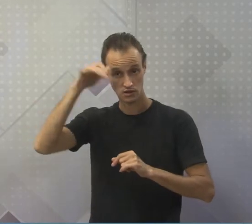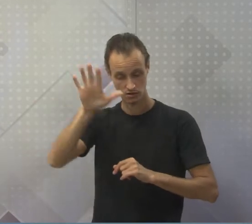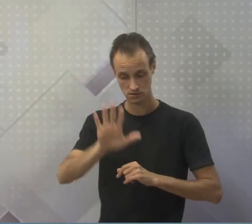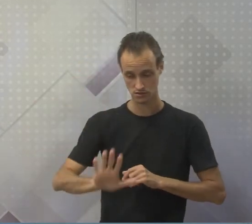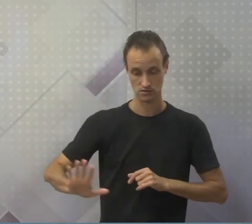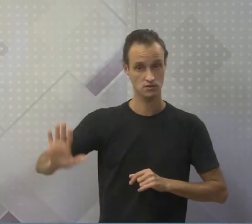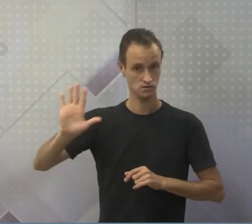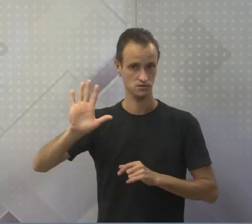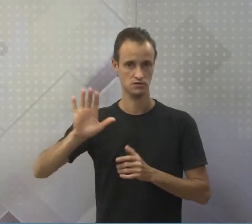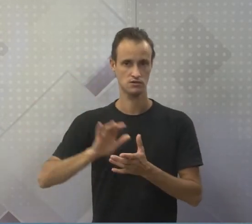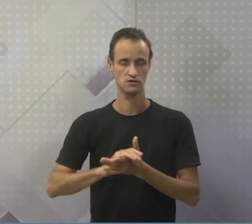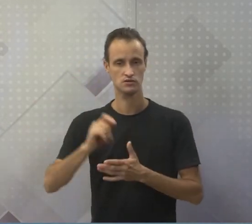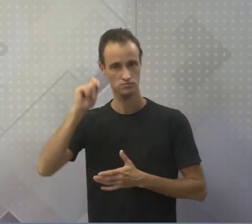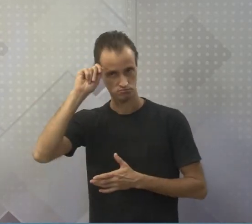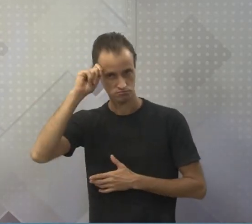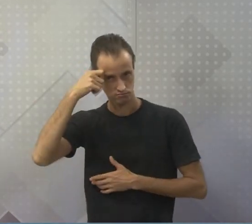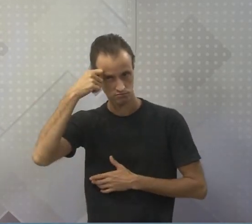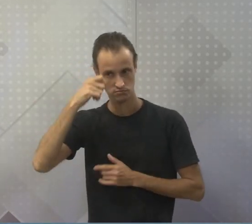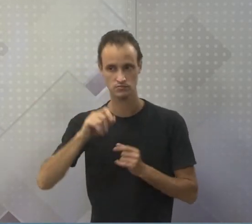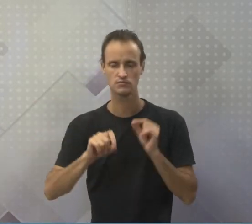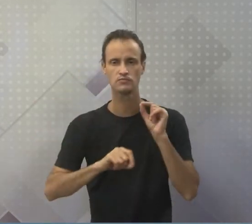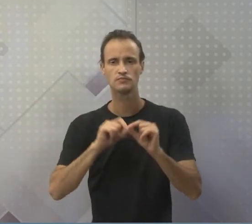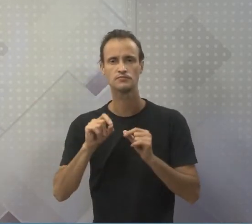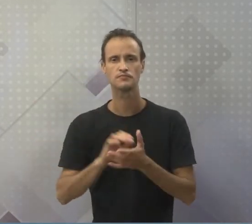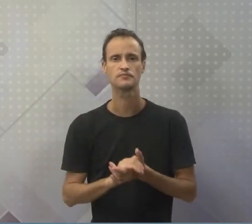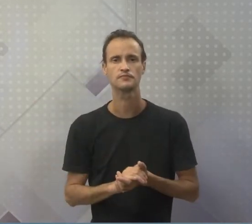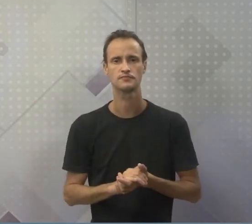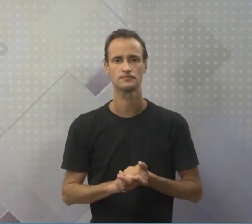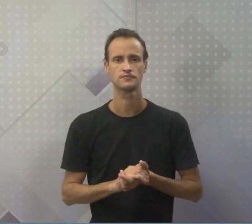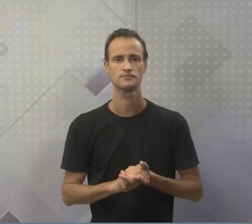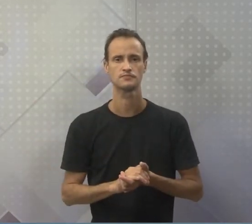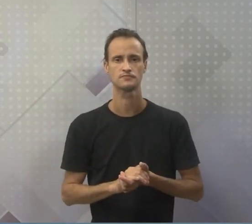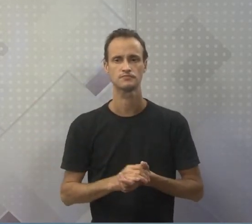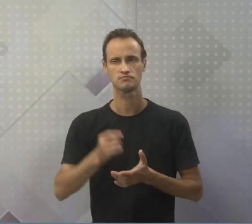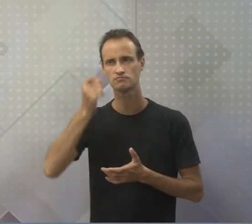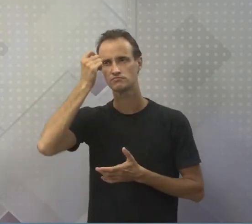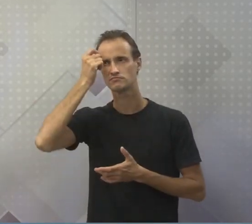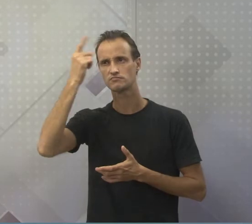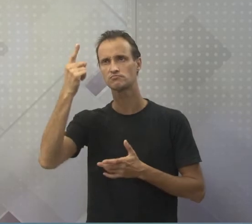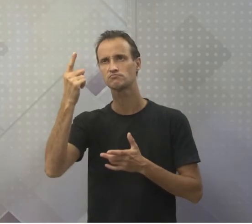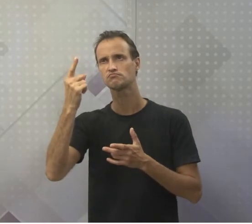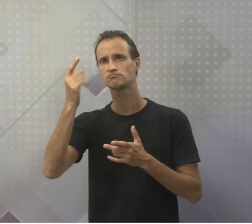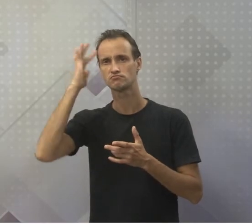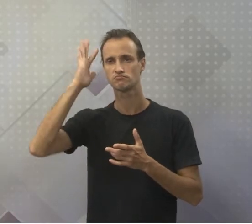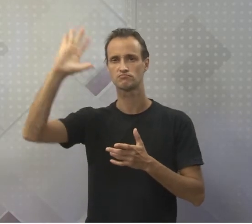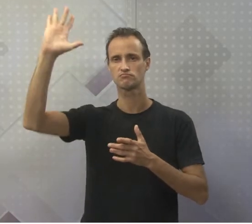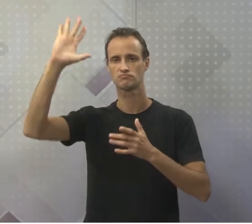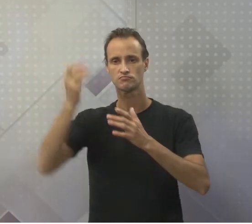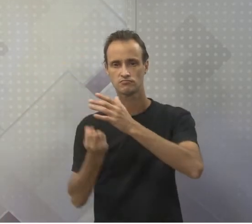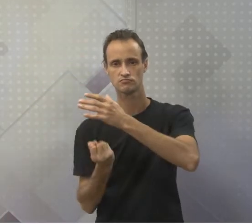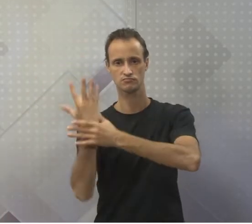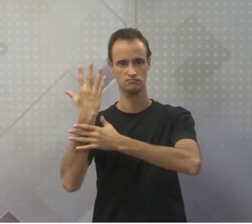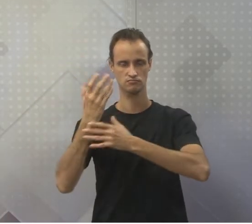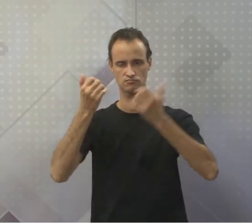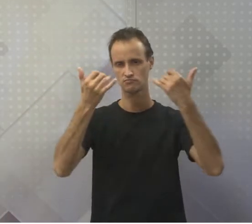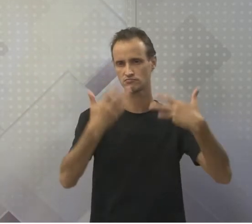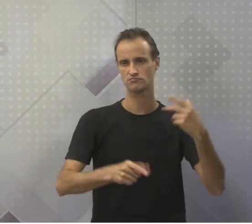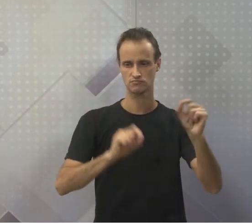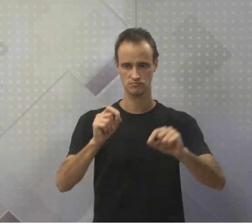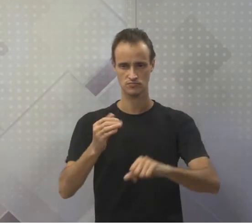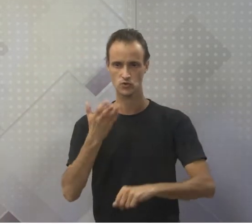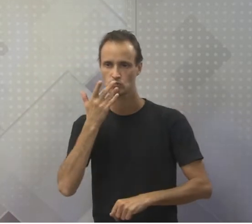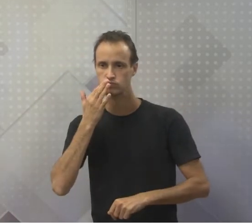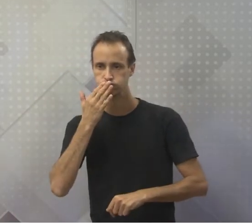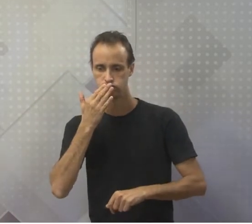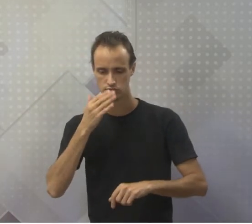negros, que eles têm uma, digamos, ideia sobre a origem da vida. A explicação está na cor do